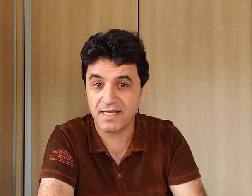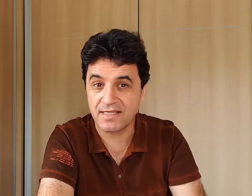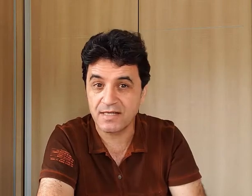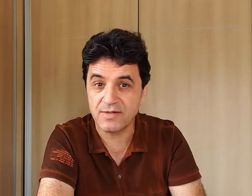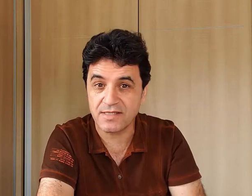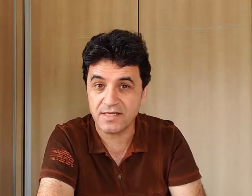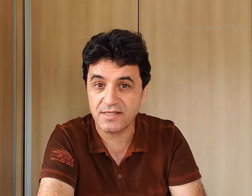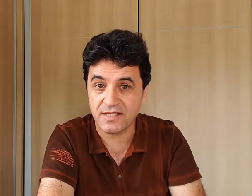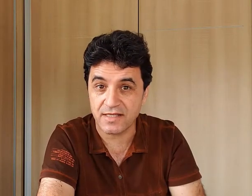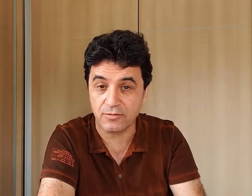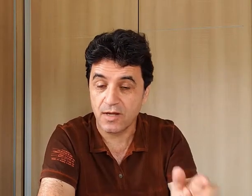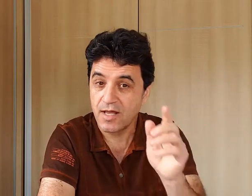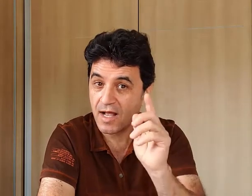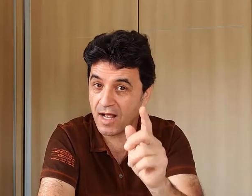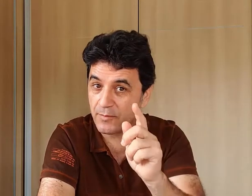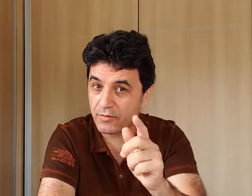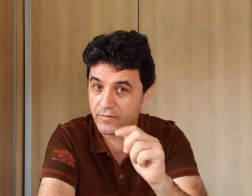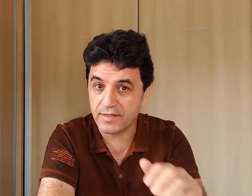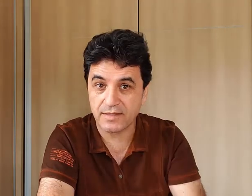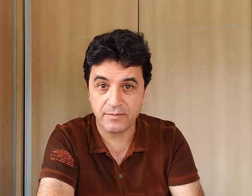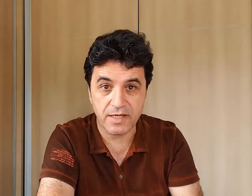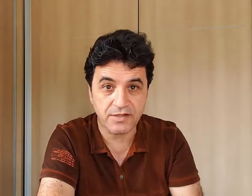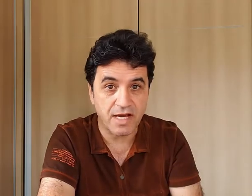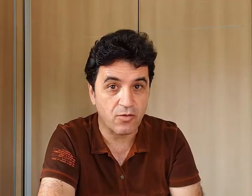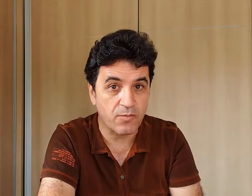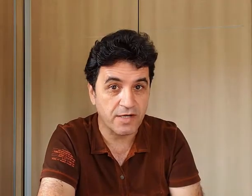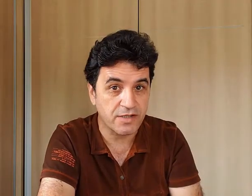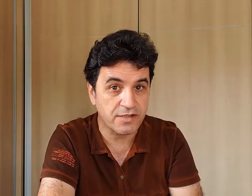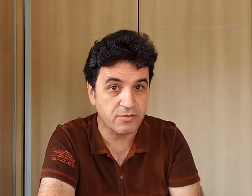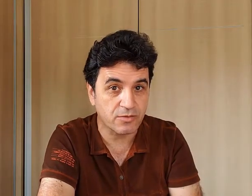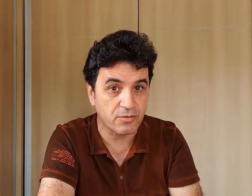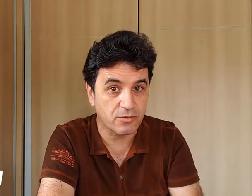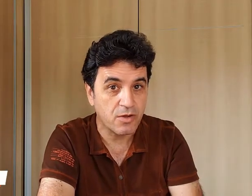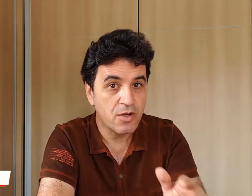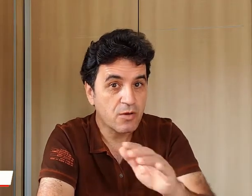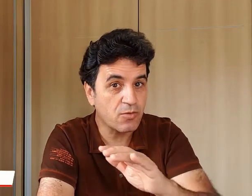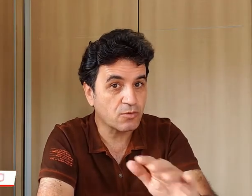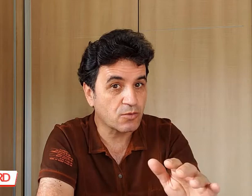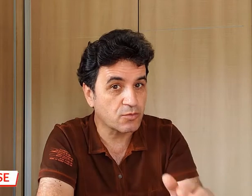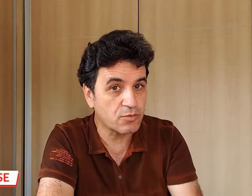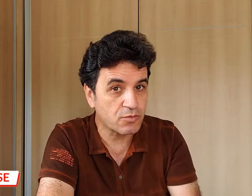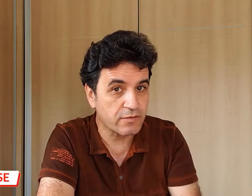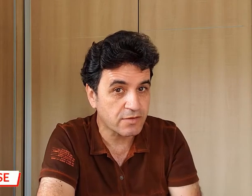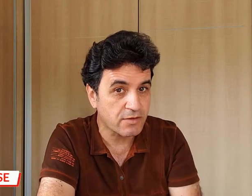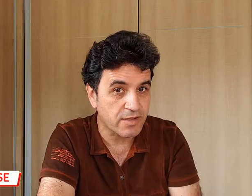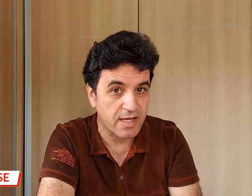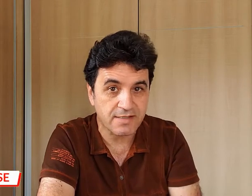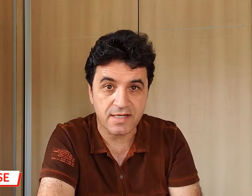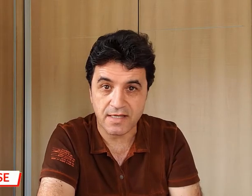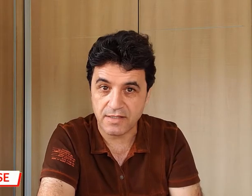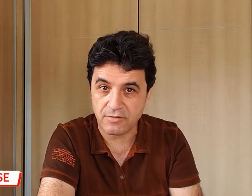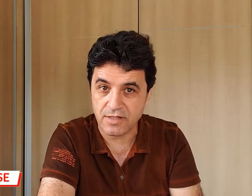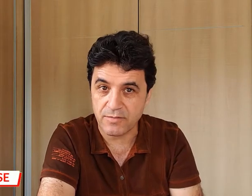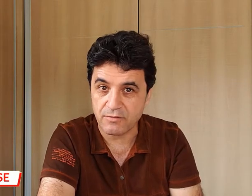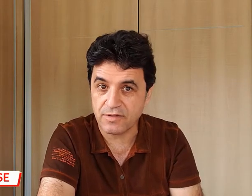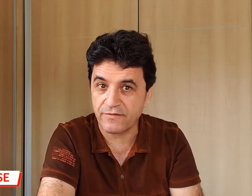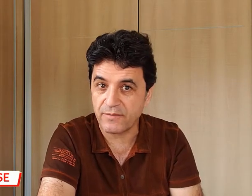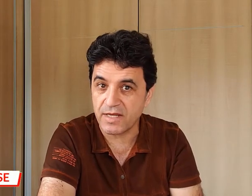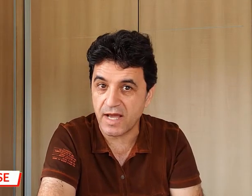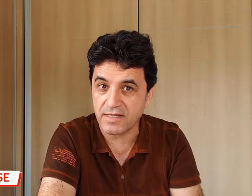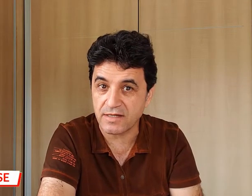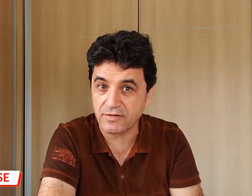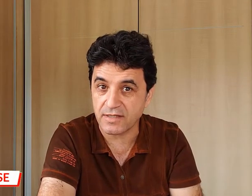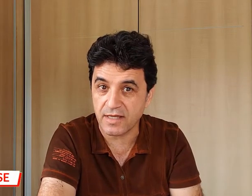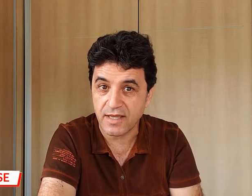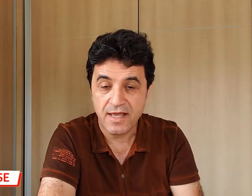caso ainda não esteja inscrito. Aproveita também já compartilhe esse conteúdo com todo mundo que você conhece, aqueles seus amigos